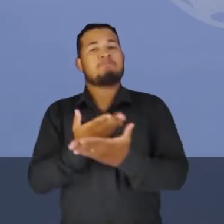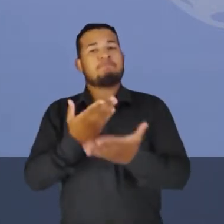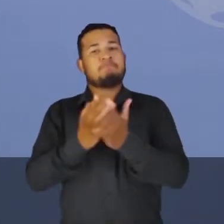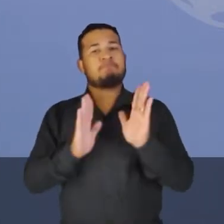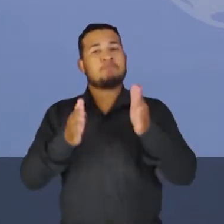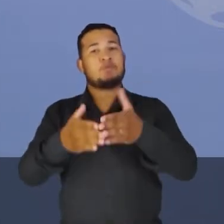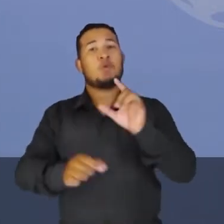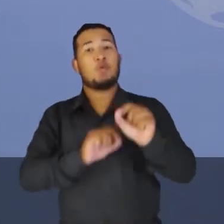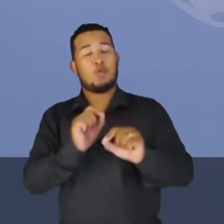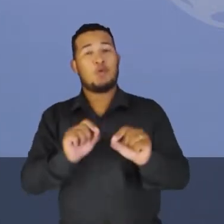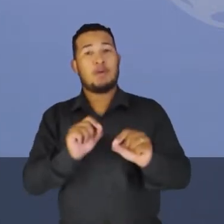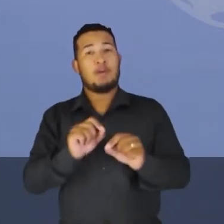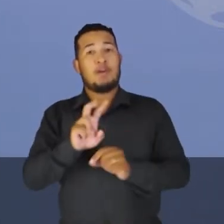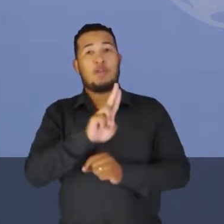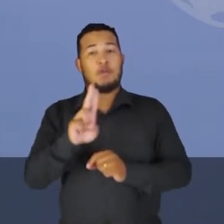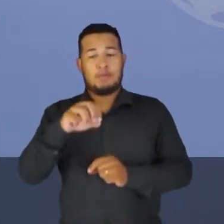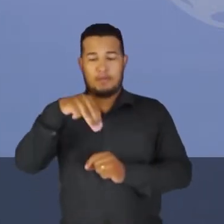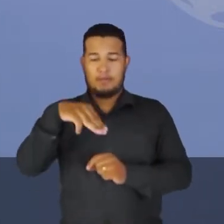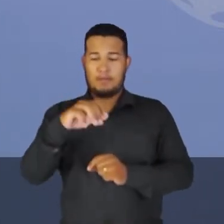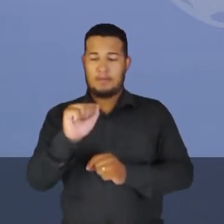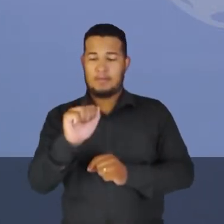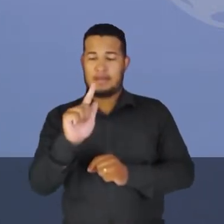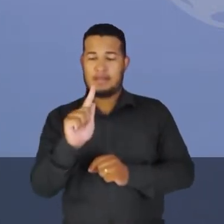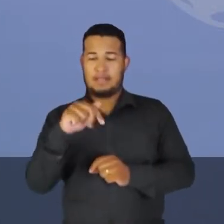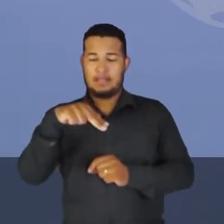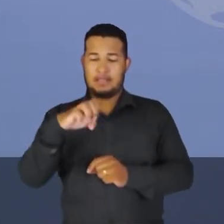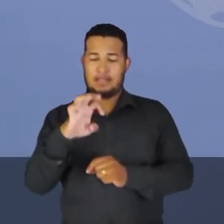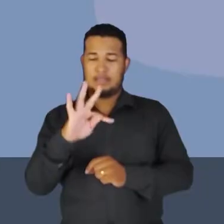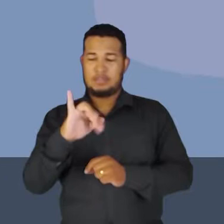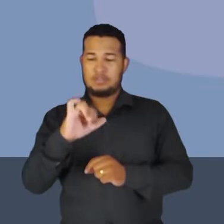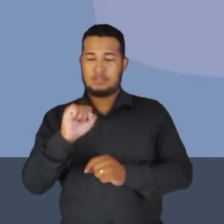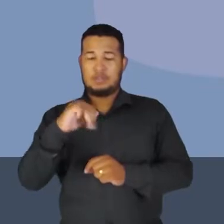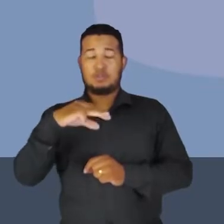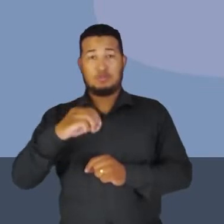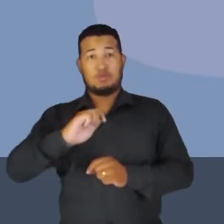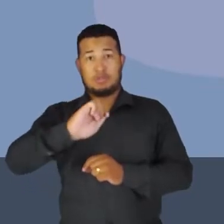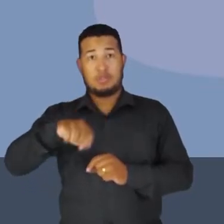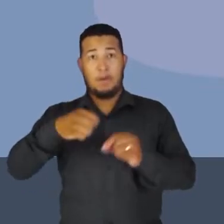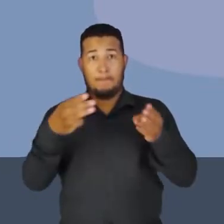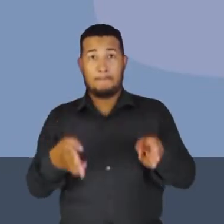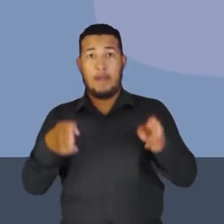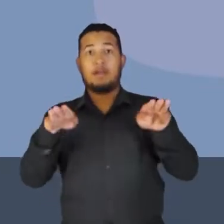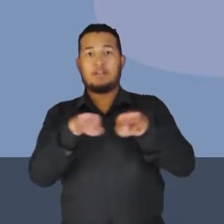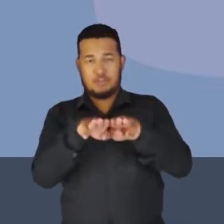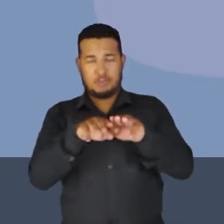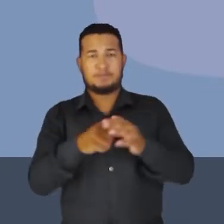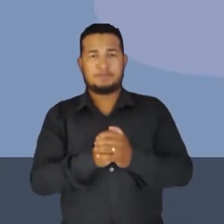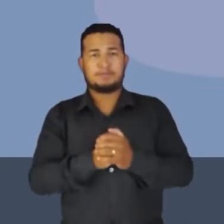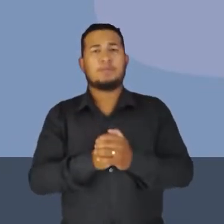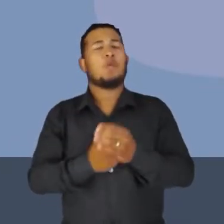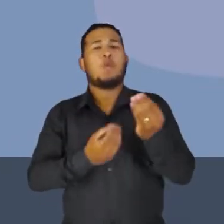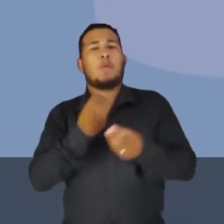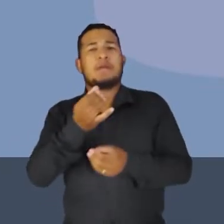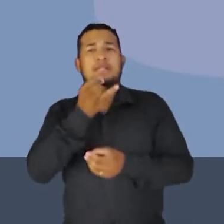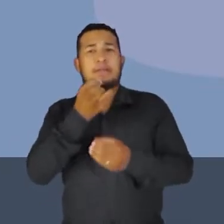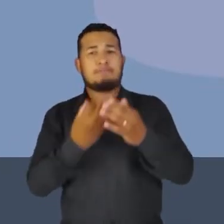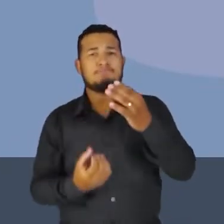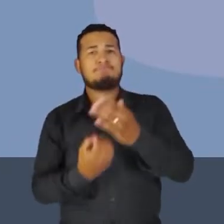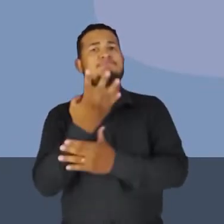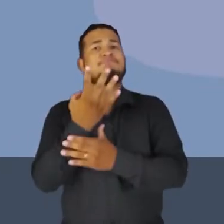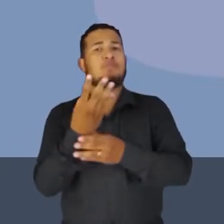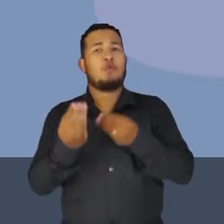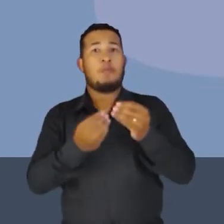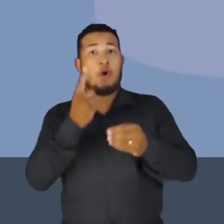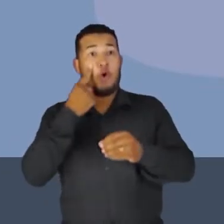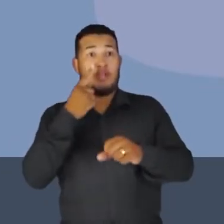trabalhar o assunto chamado de Magnetismo. Vamos à tela. Este ramo da Física surge com a descoberta